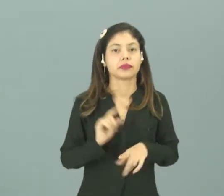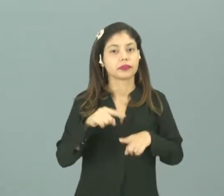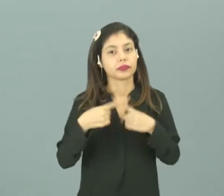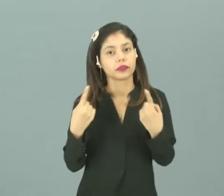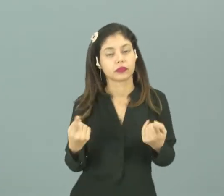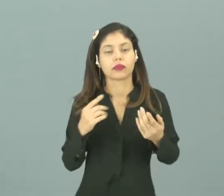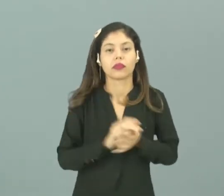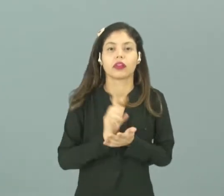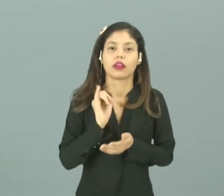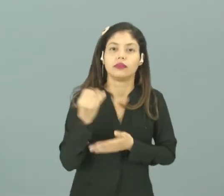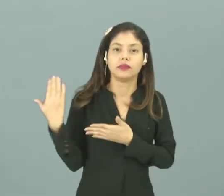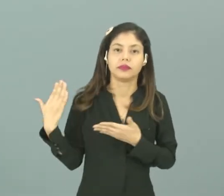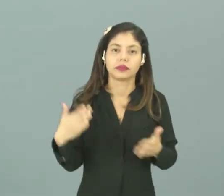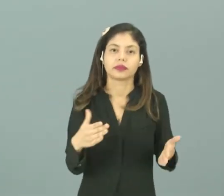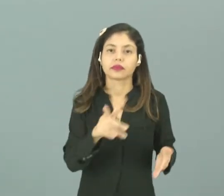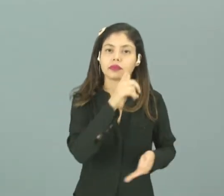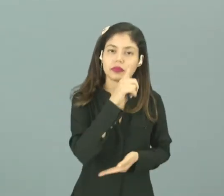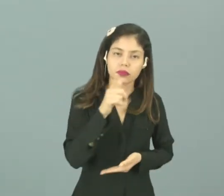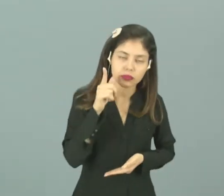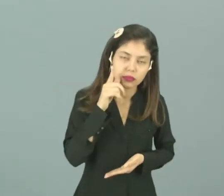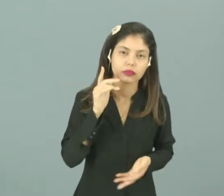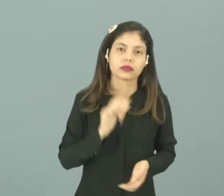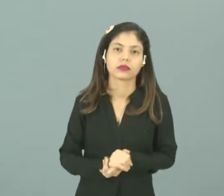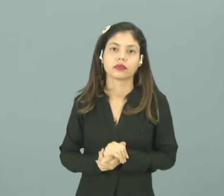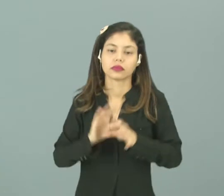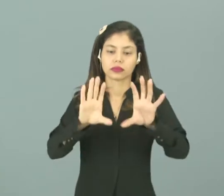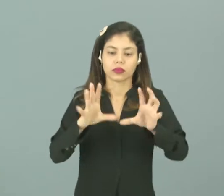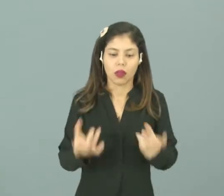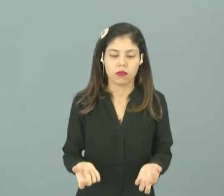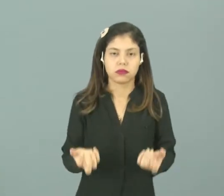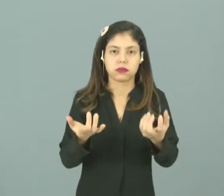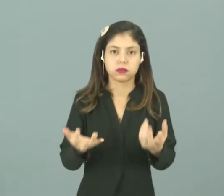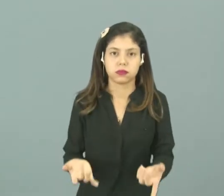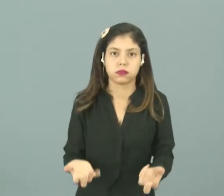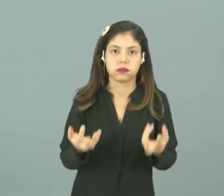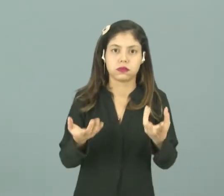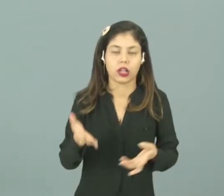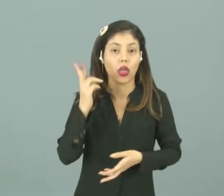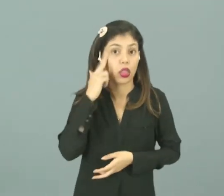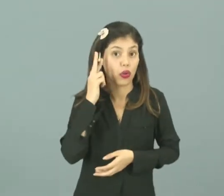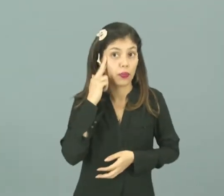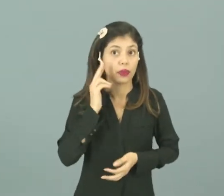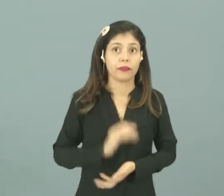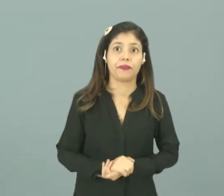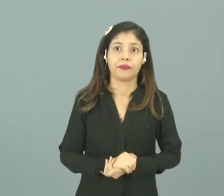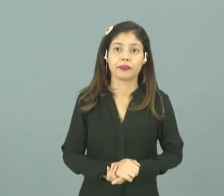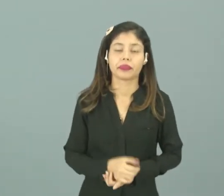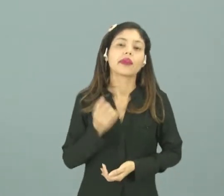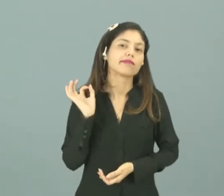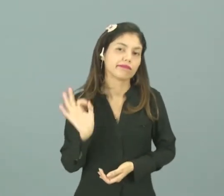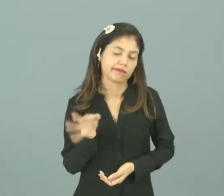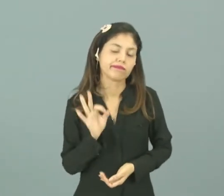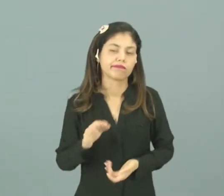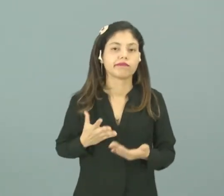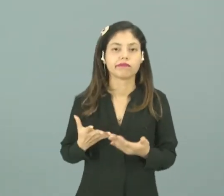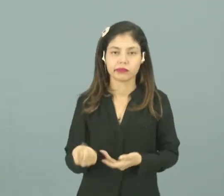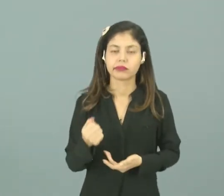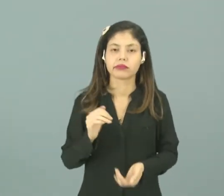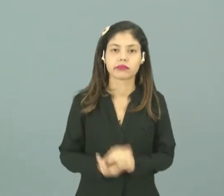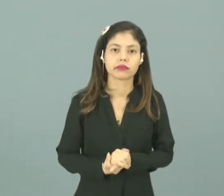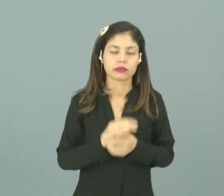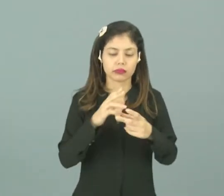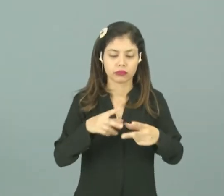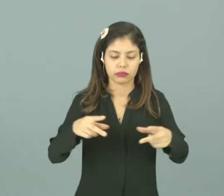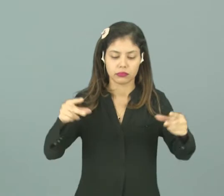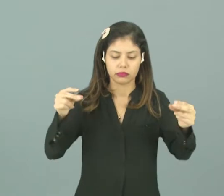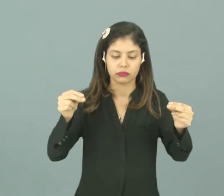Mas, se você chega nessa lanchonete, e essa estufa está acionada, está funcionando normalmente, certamente você vai receber esse salgado